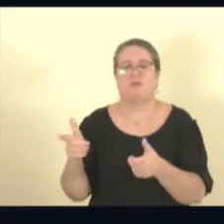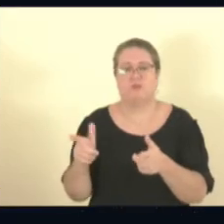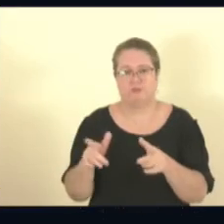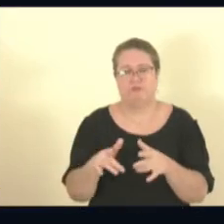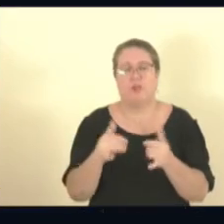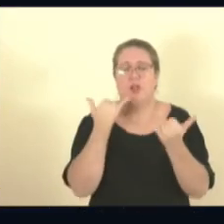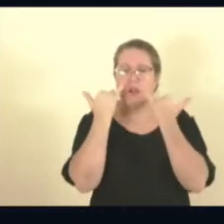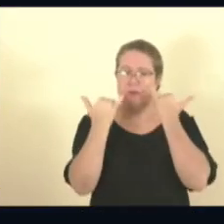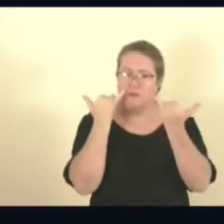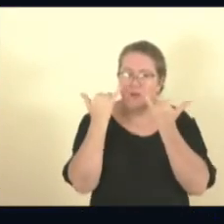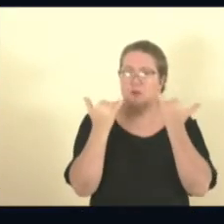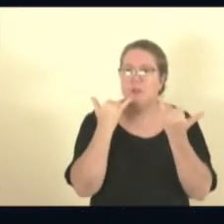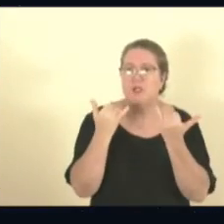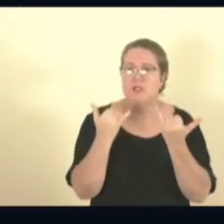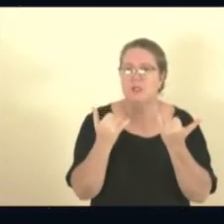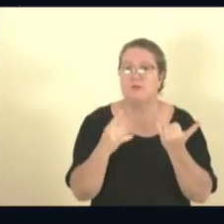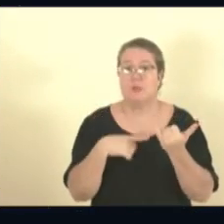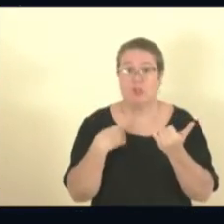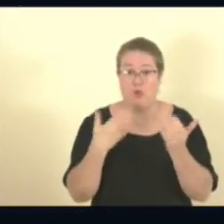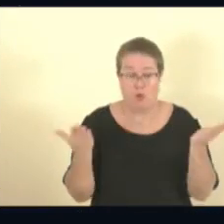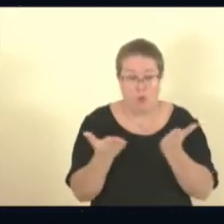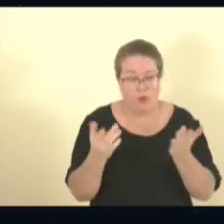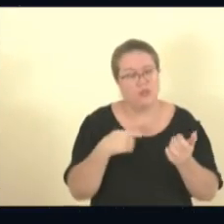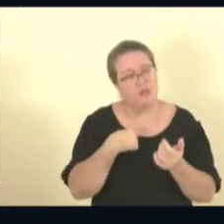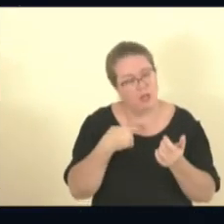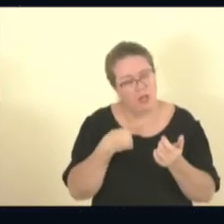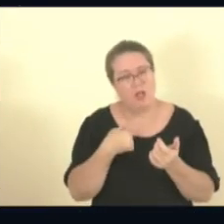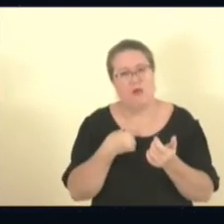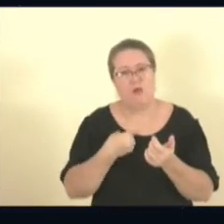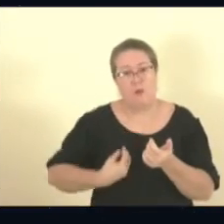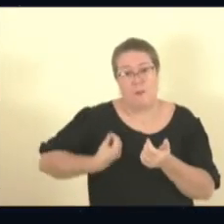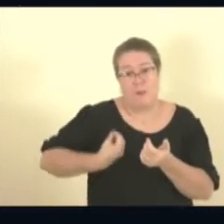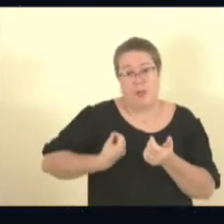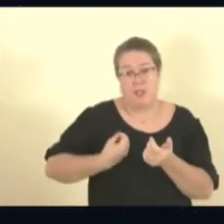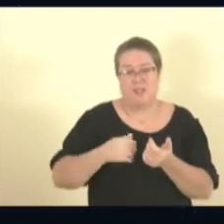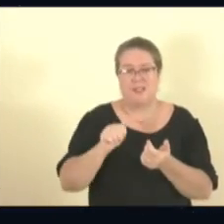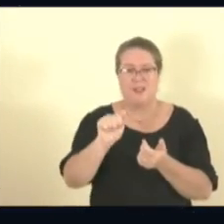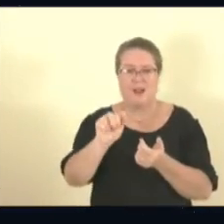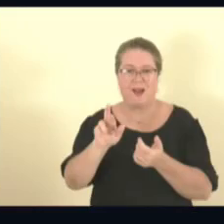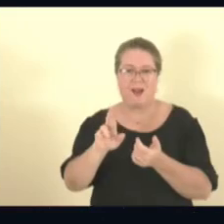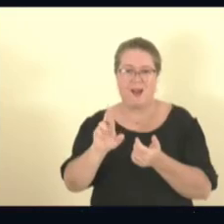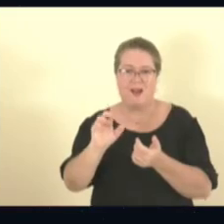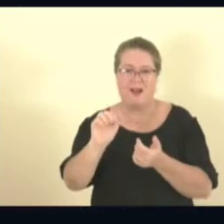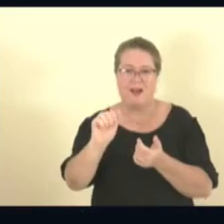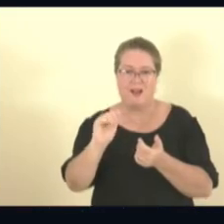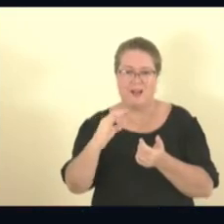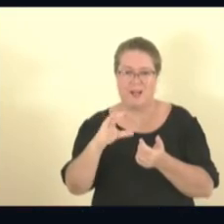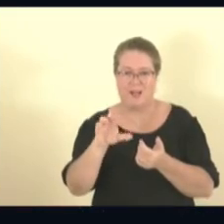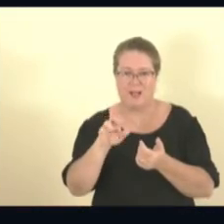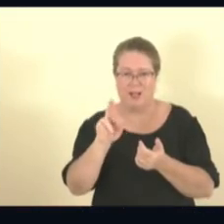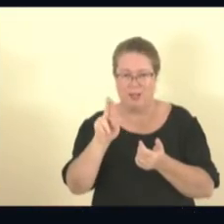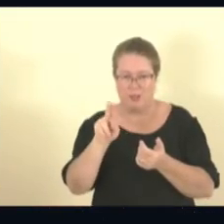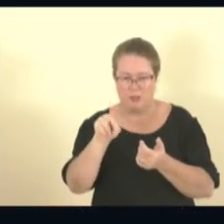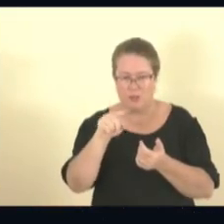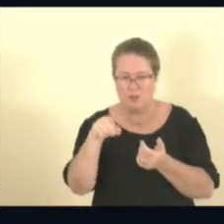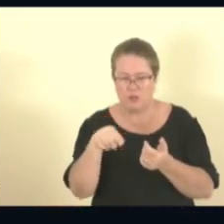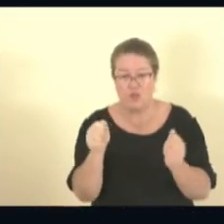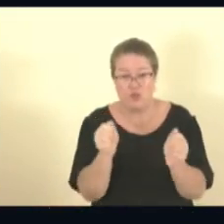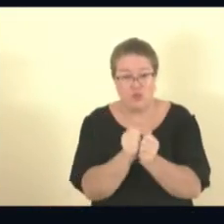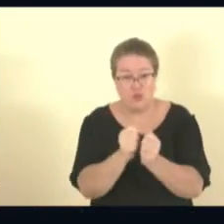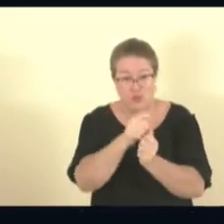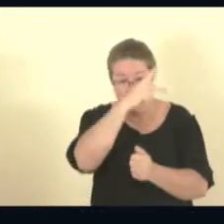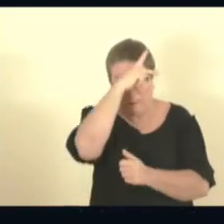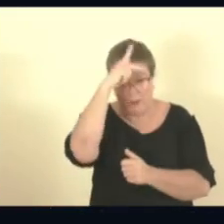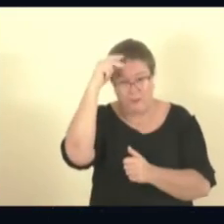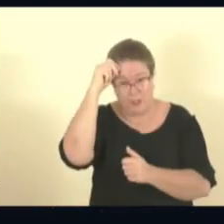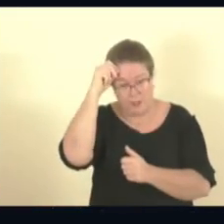informação de que, apesar da gente estar acompanhando os trabalhos de hoje, nós estamos nessa diligência aqui, junto com a Prefeitura de Aracruz e com a nossa